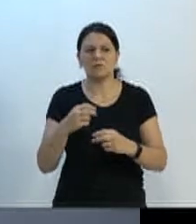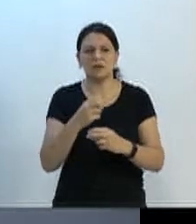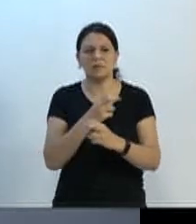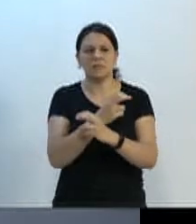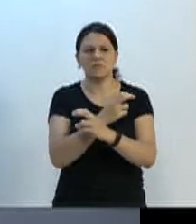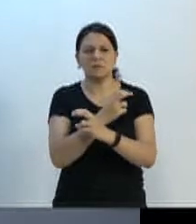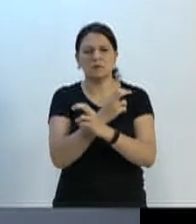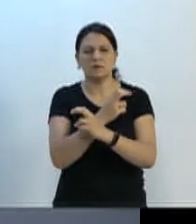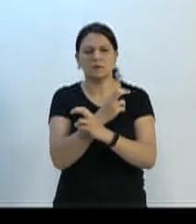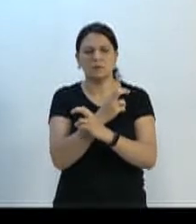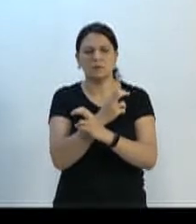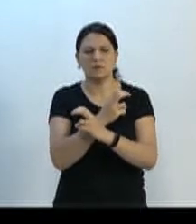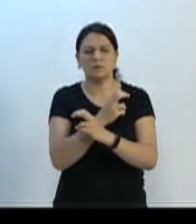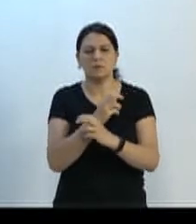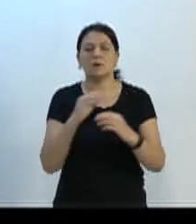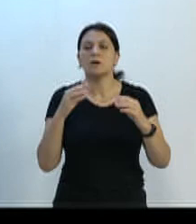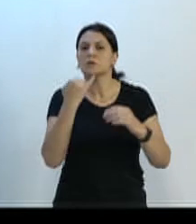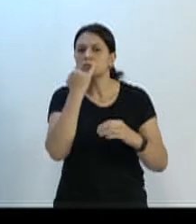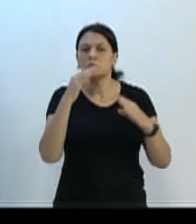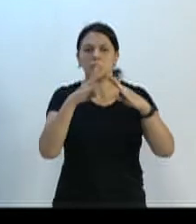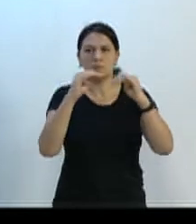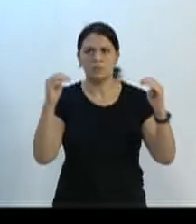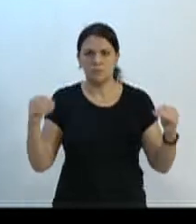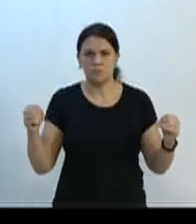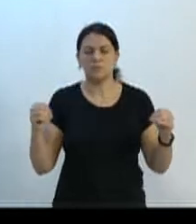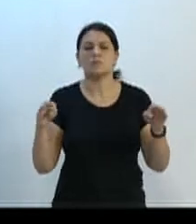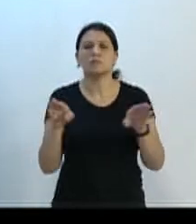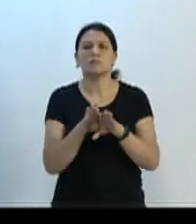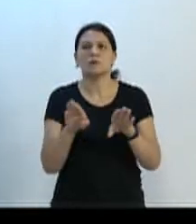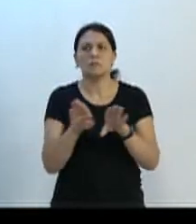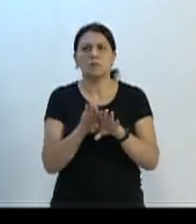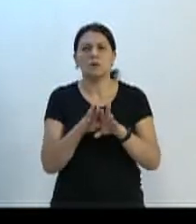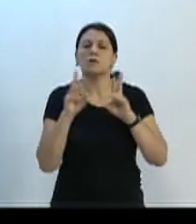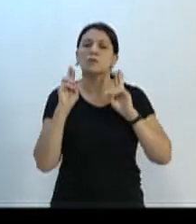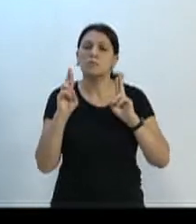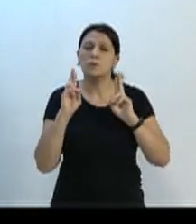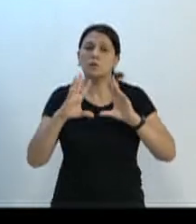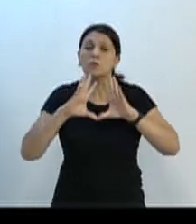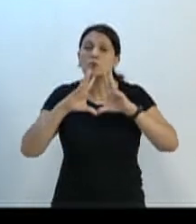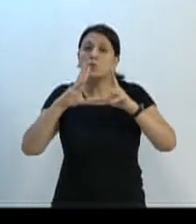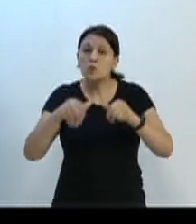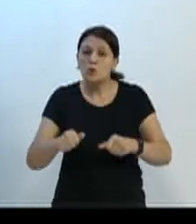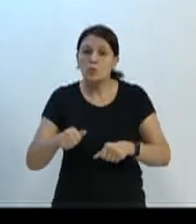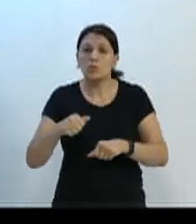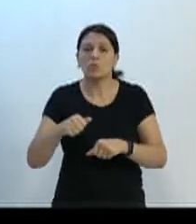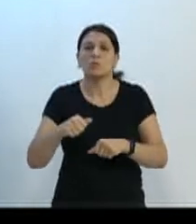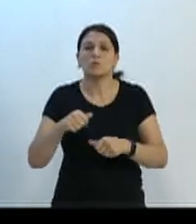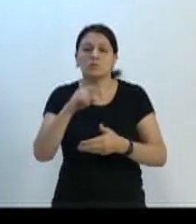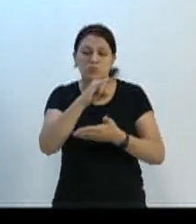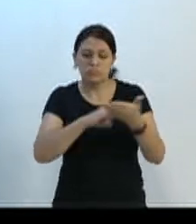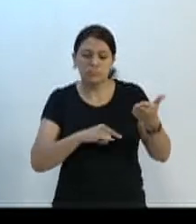outros. Nós esperamos que, na medida do possível, todos esses encaminhamentos sejam realizados.